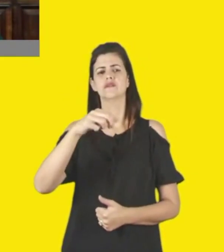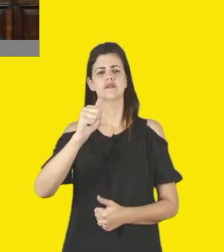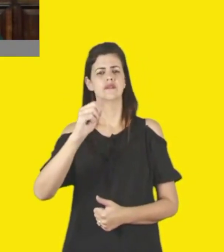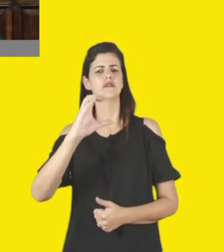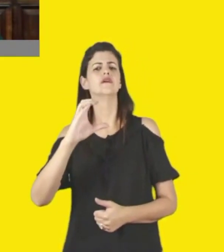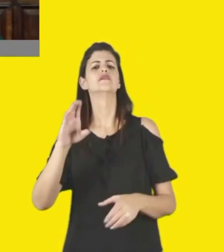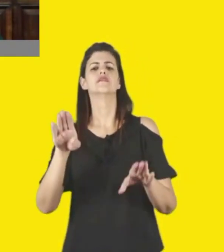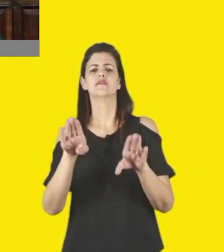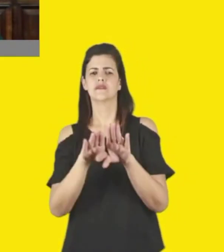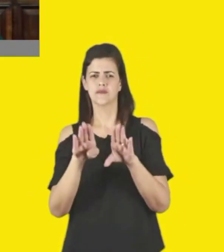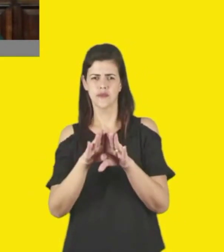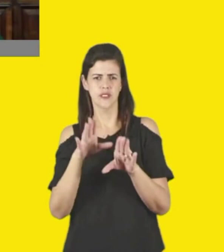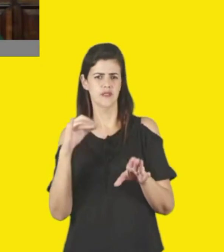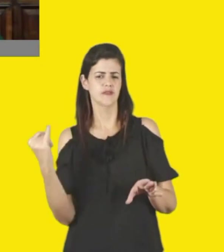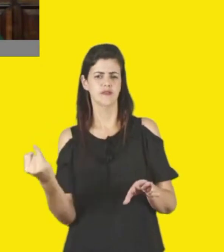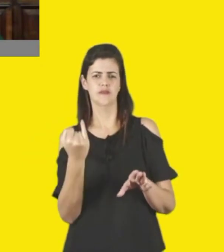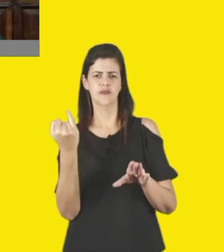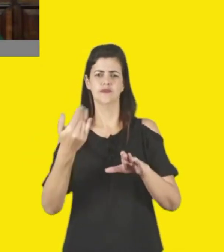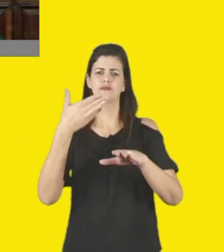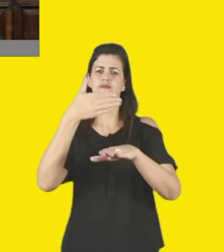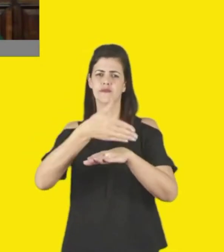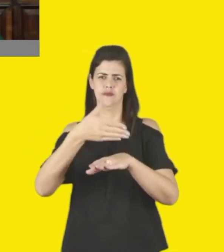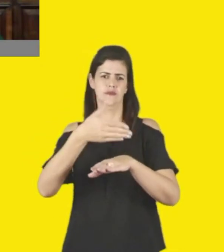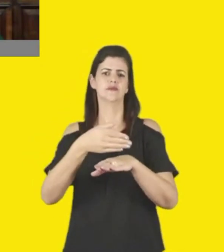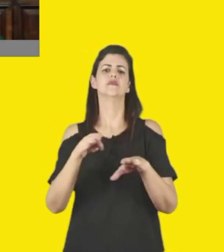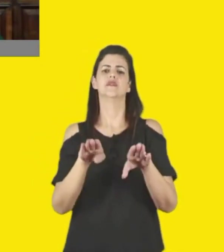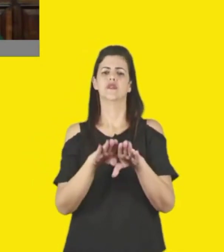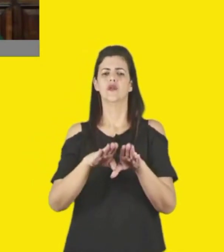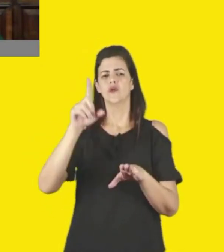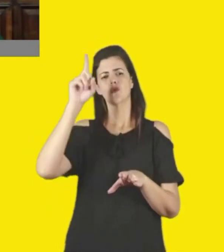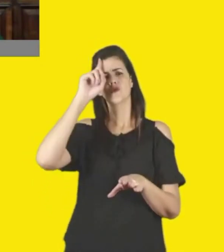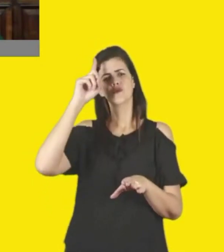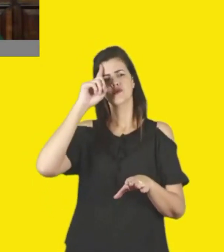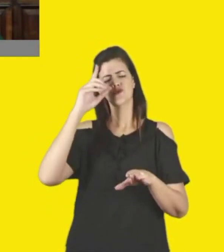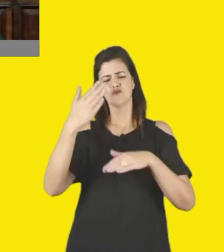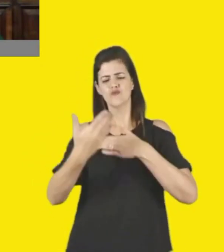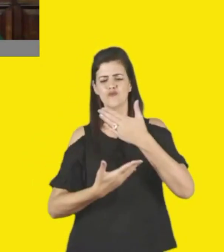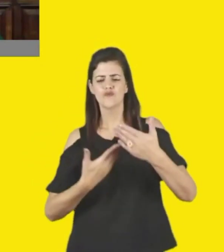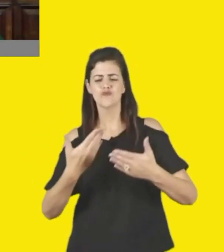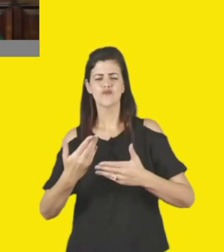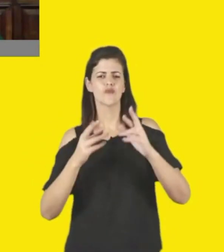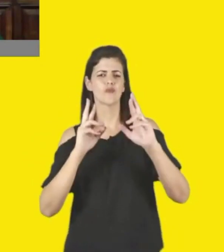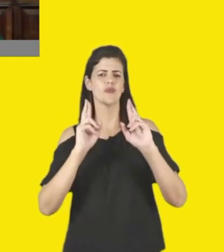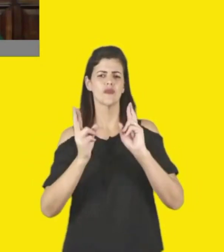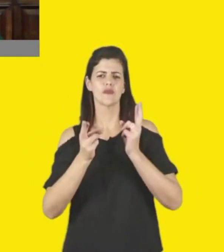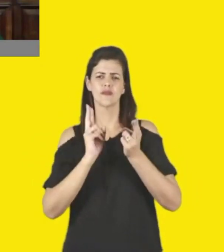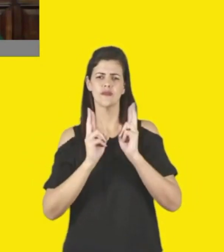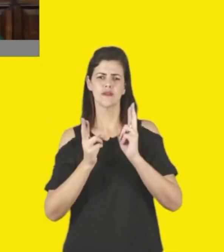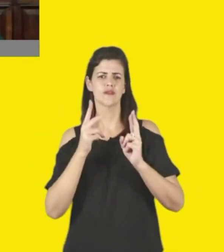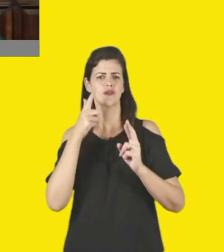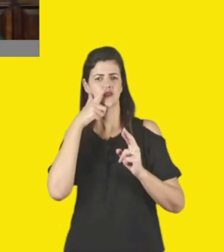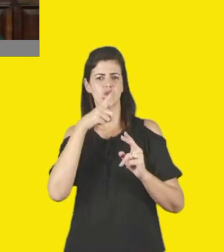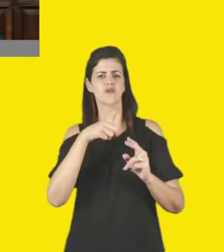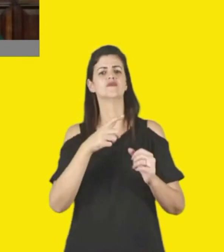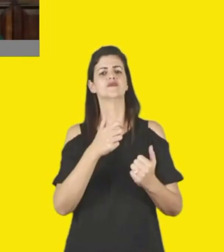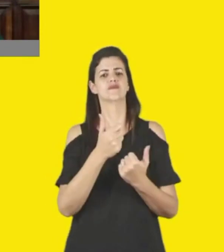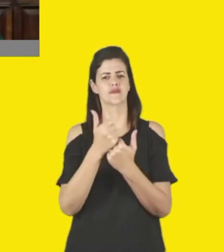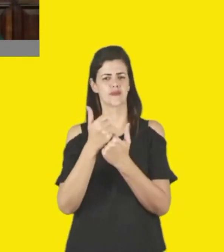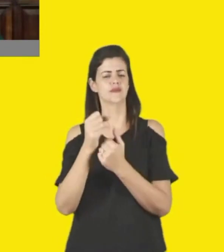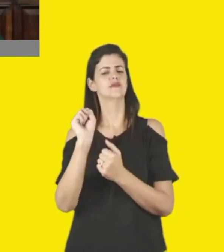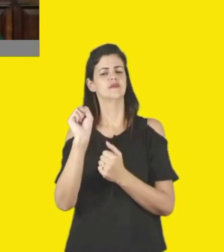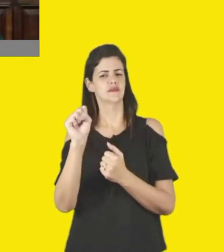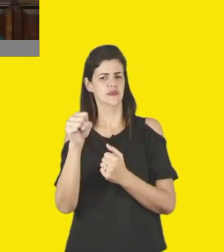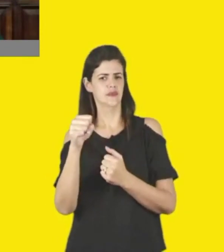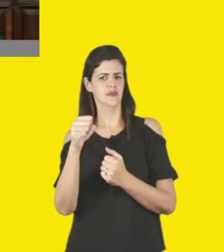aconteça, e colaboram também todos os dias para que ocorram essas parcerias, então, sim, o